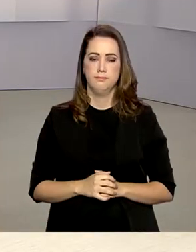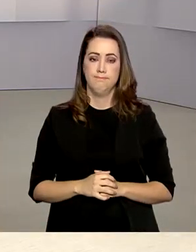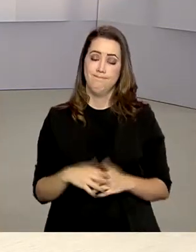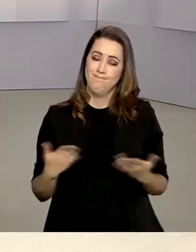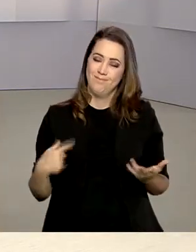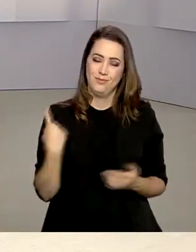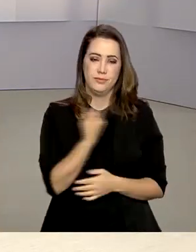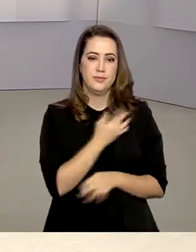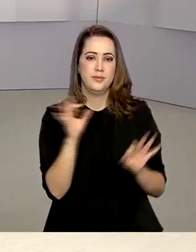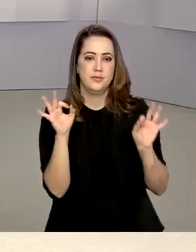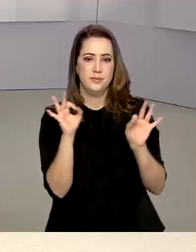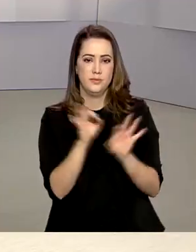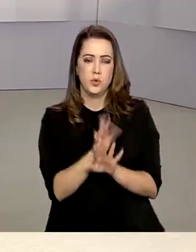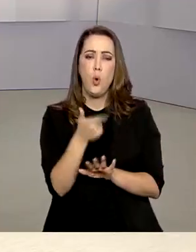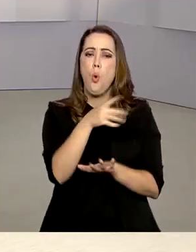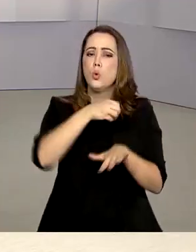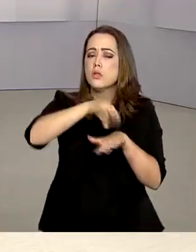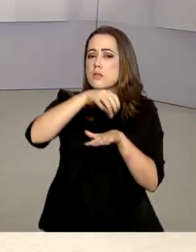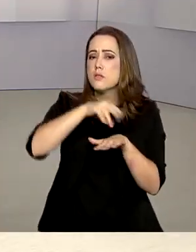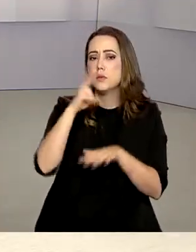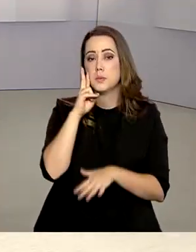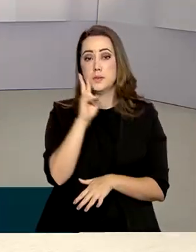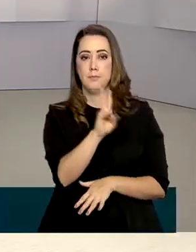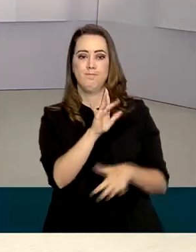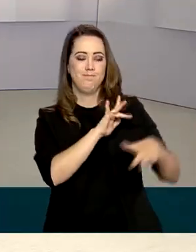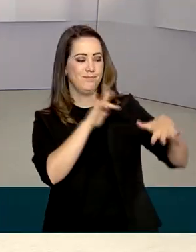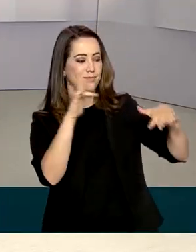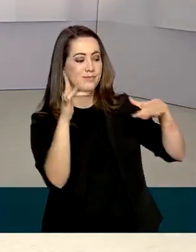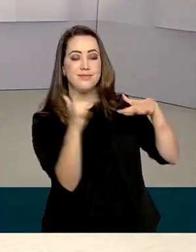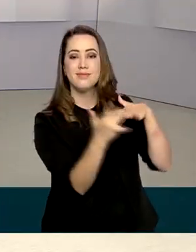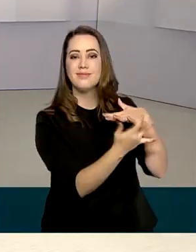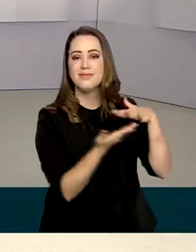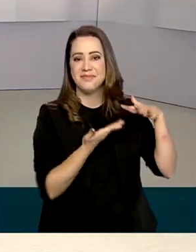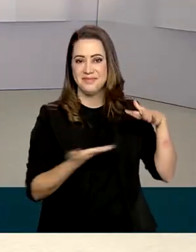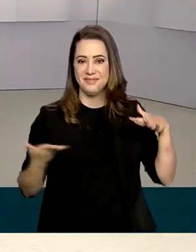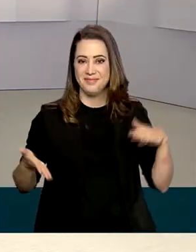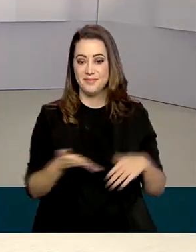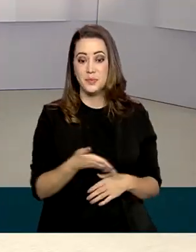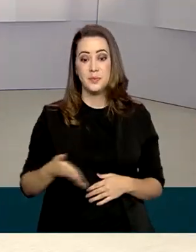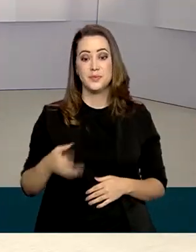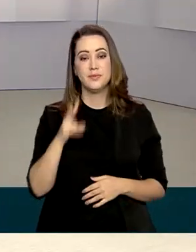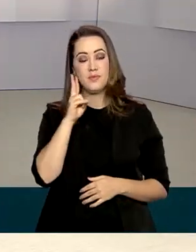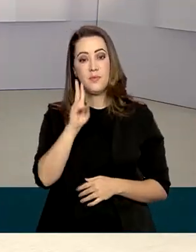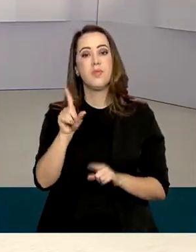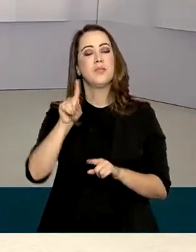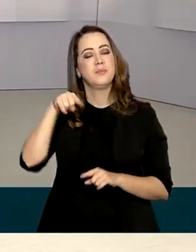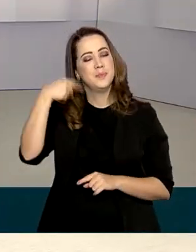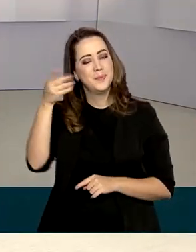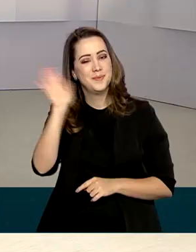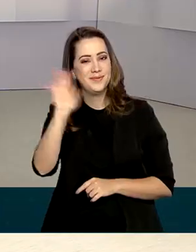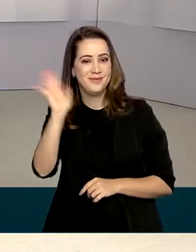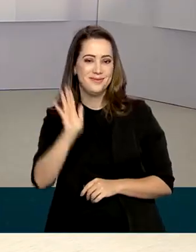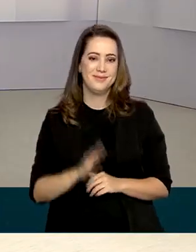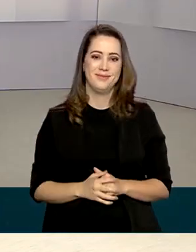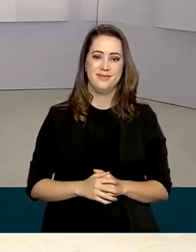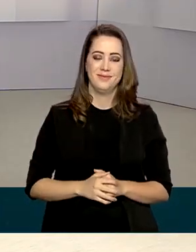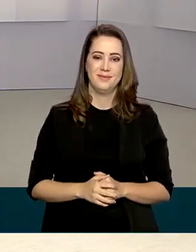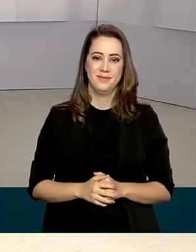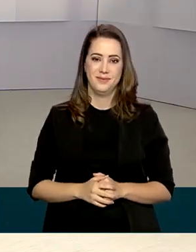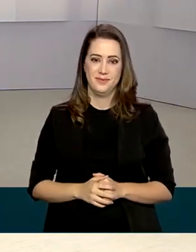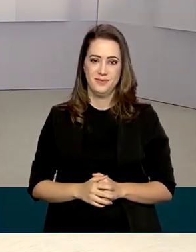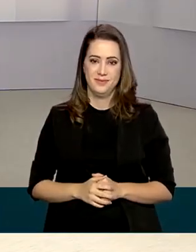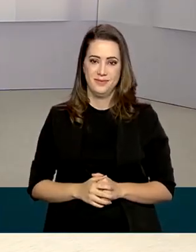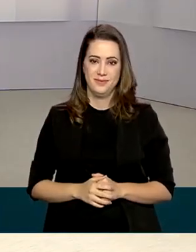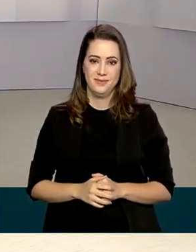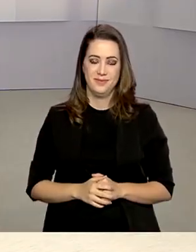Nós ficamos por aqui. Outras notícias você acompanha também pelas nossas redes sociais. A gente se vê então na próxima edição do Governo